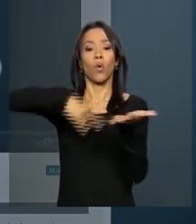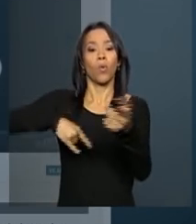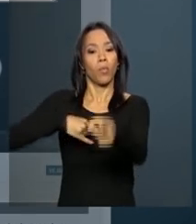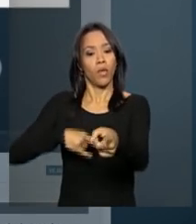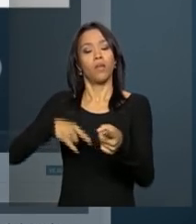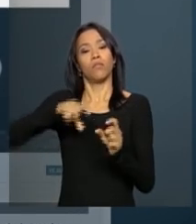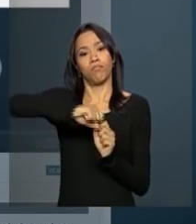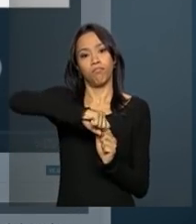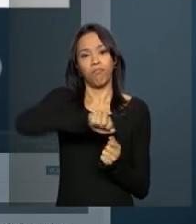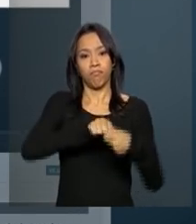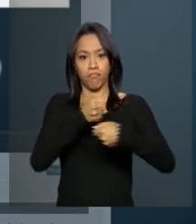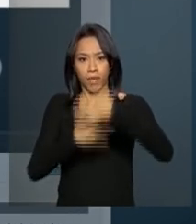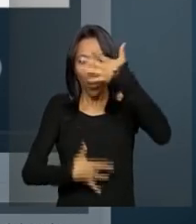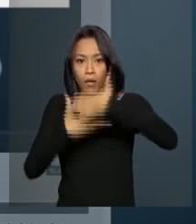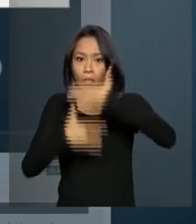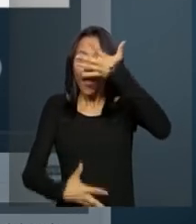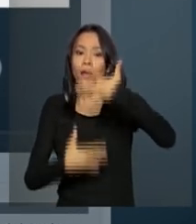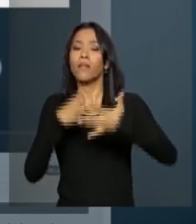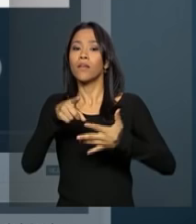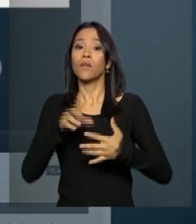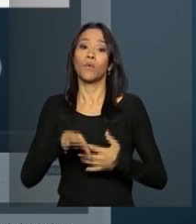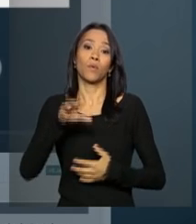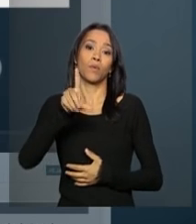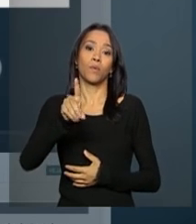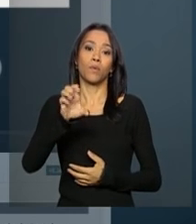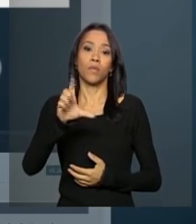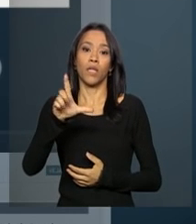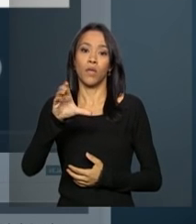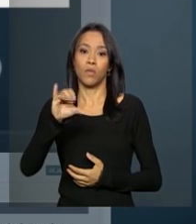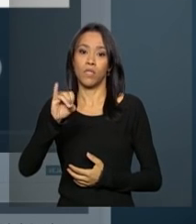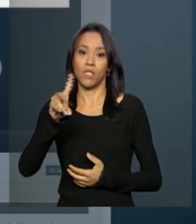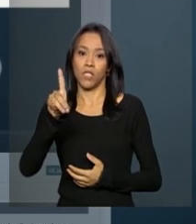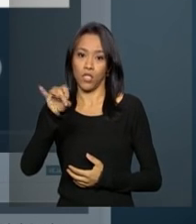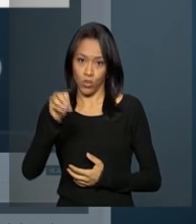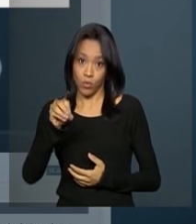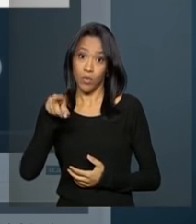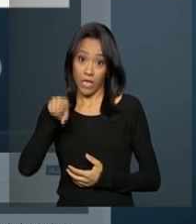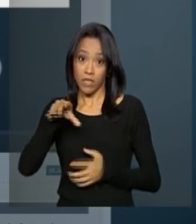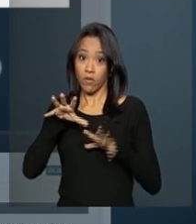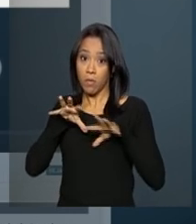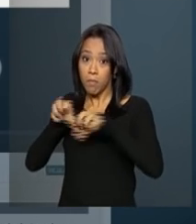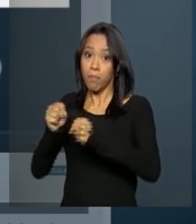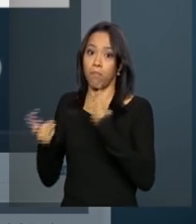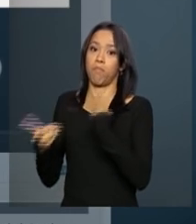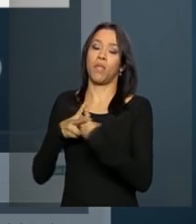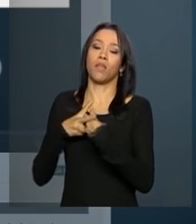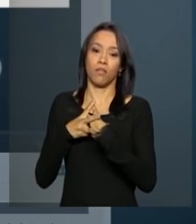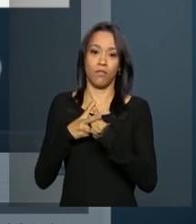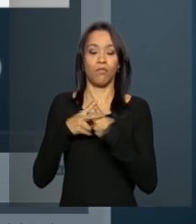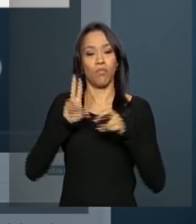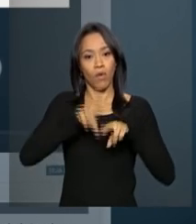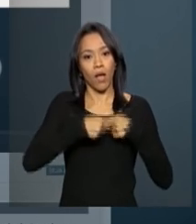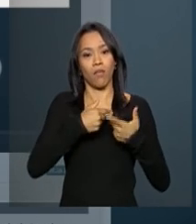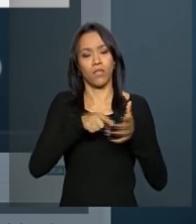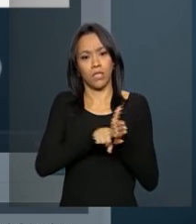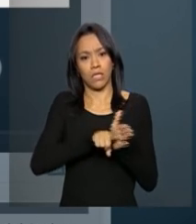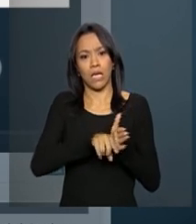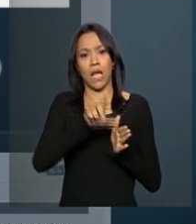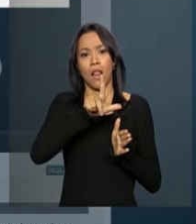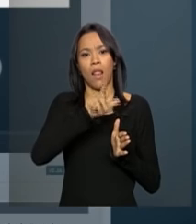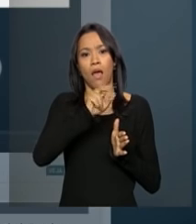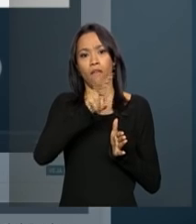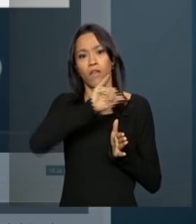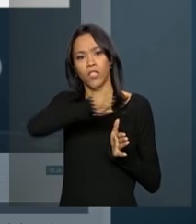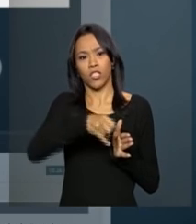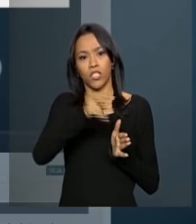concedida por Delcídio Damaral, senador que chegou a ser preso na Operação Lava Jato, a uma revista semanal. De acordo com a